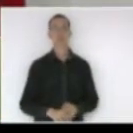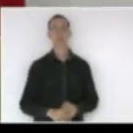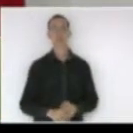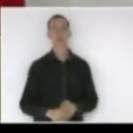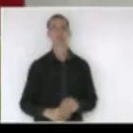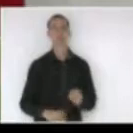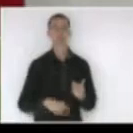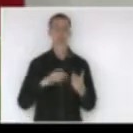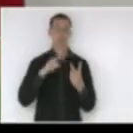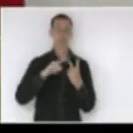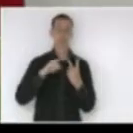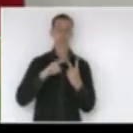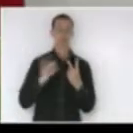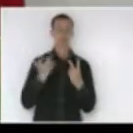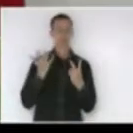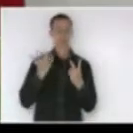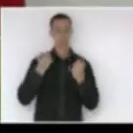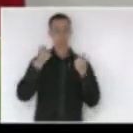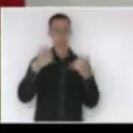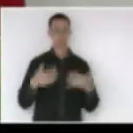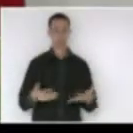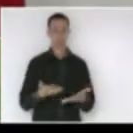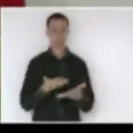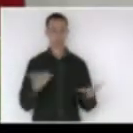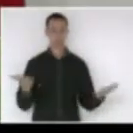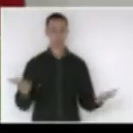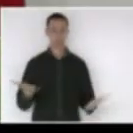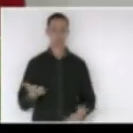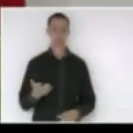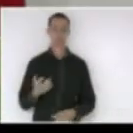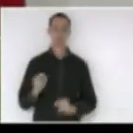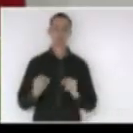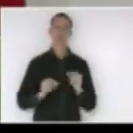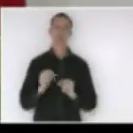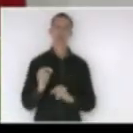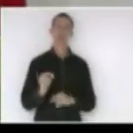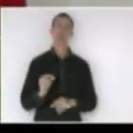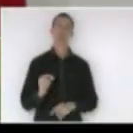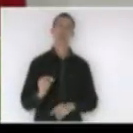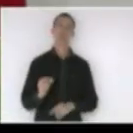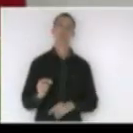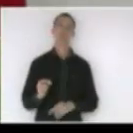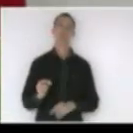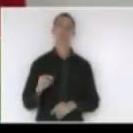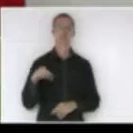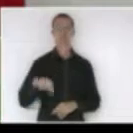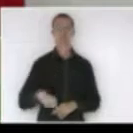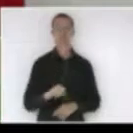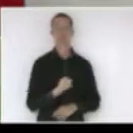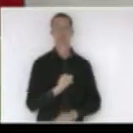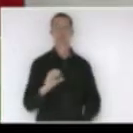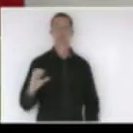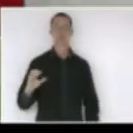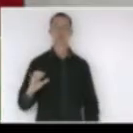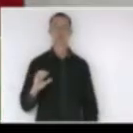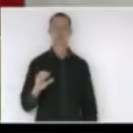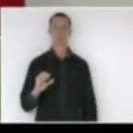trazer presente à tribuna de dizer de que Santa Catarina